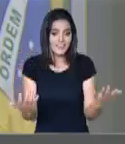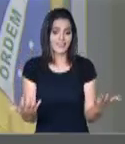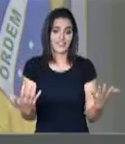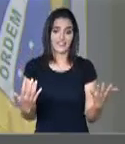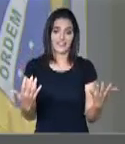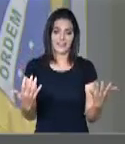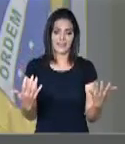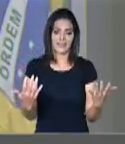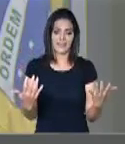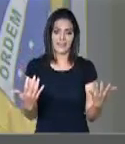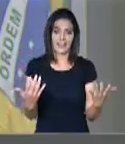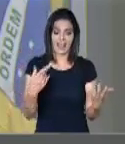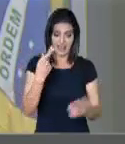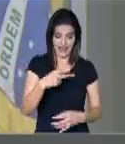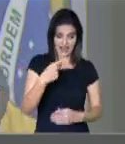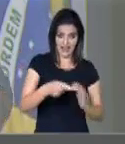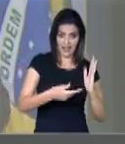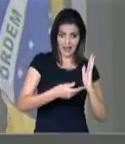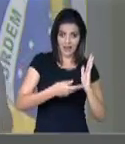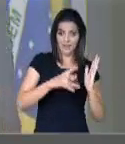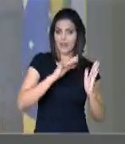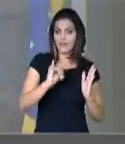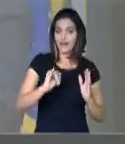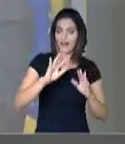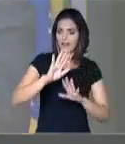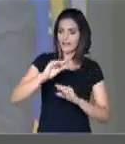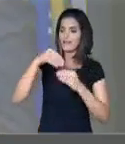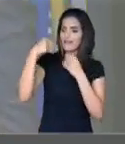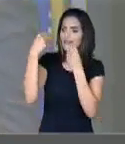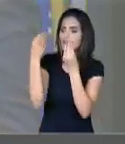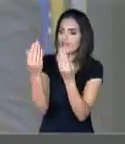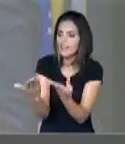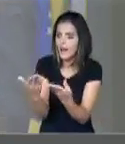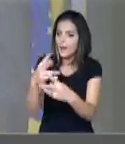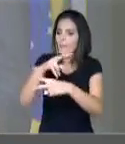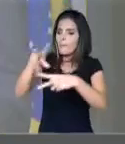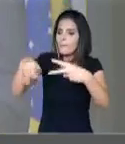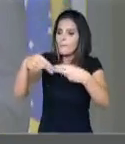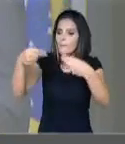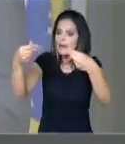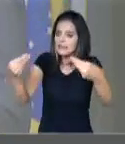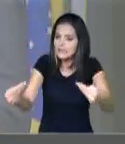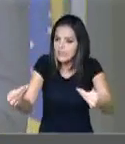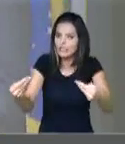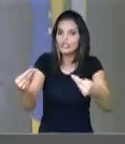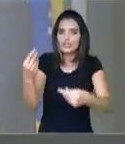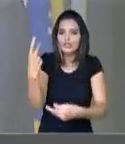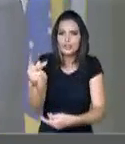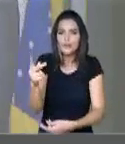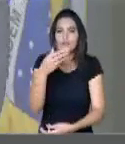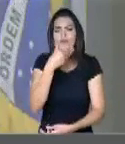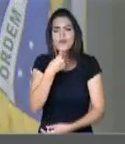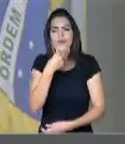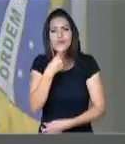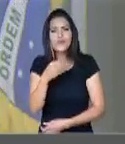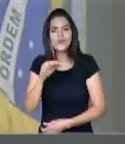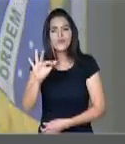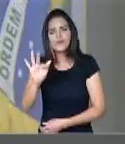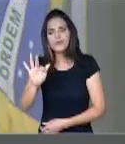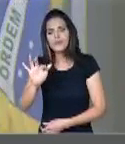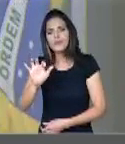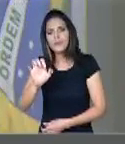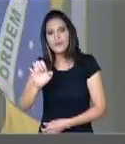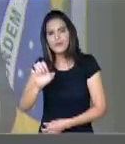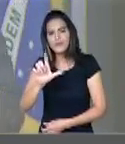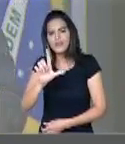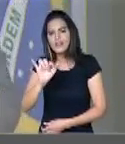comenda para presentear esse moço. Sr. Presidente,